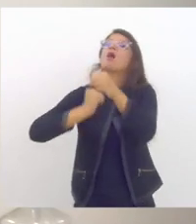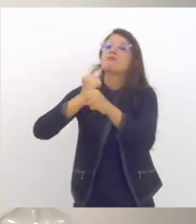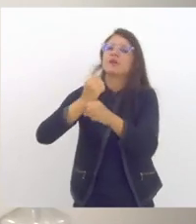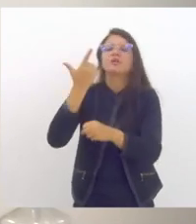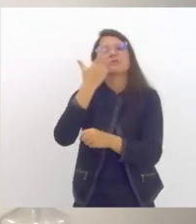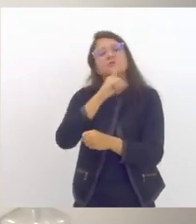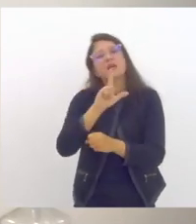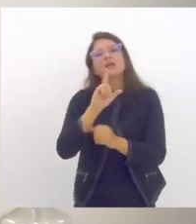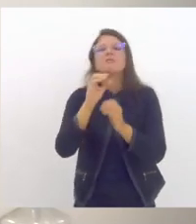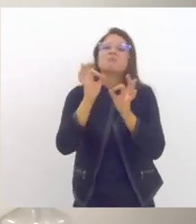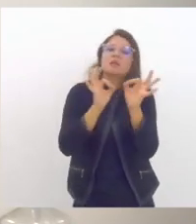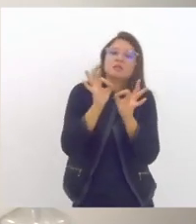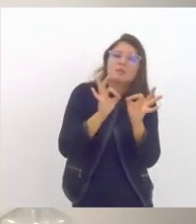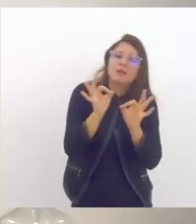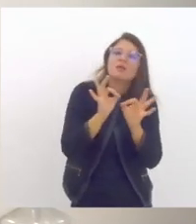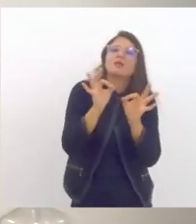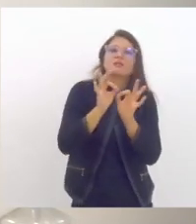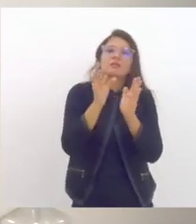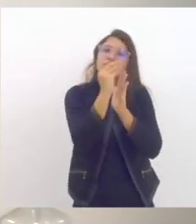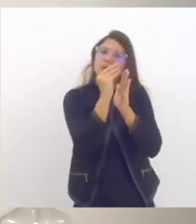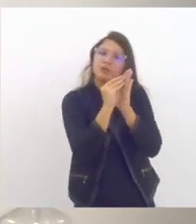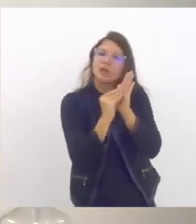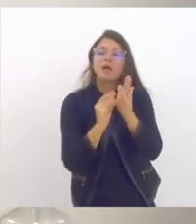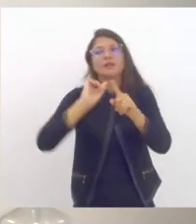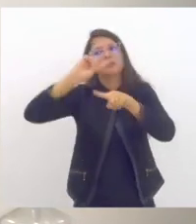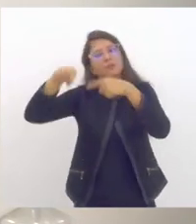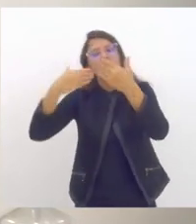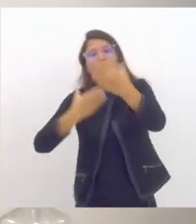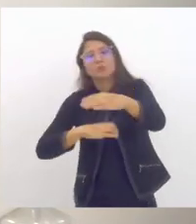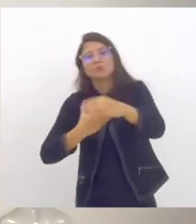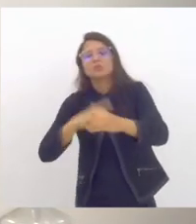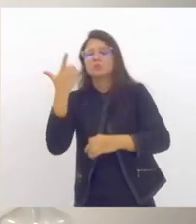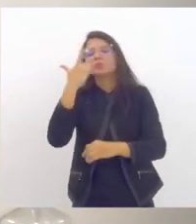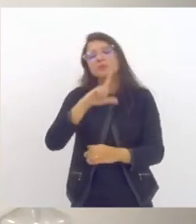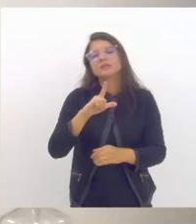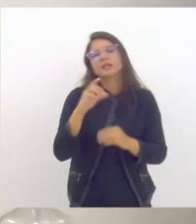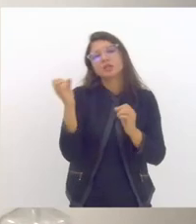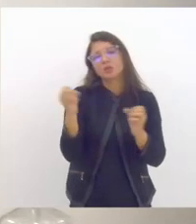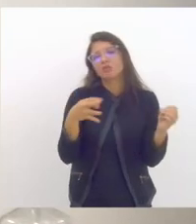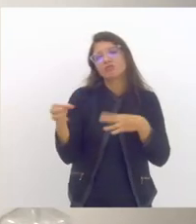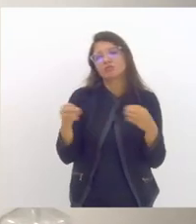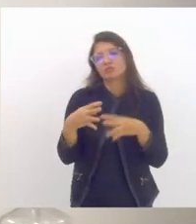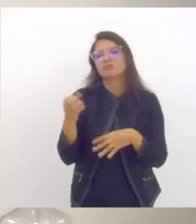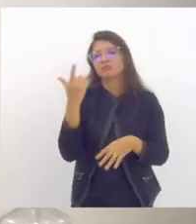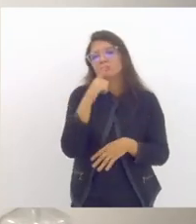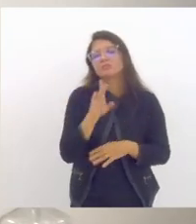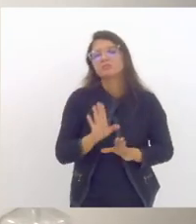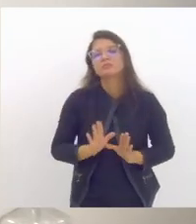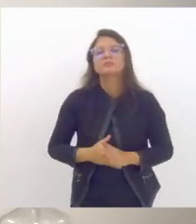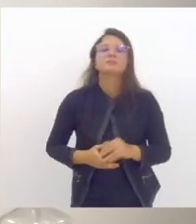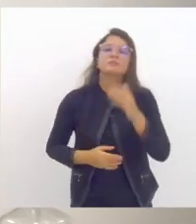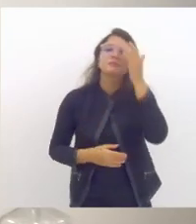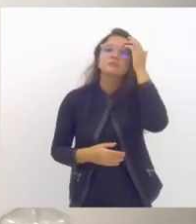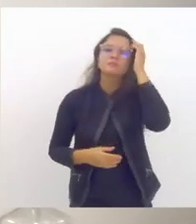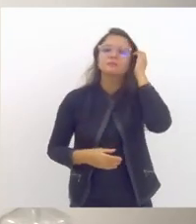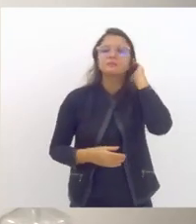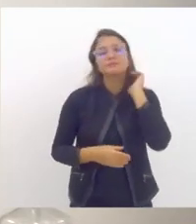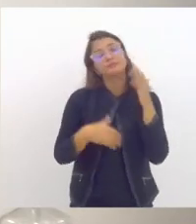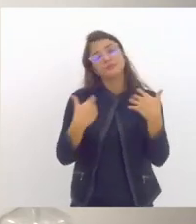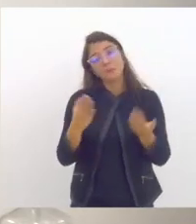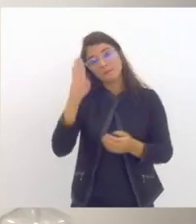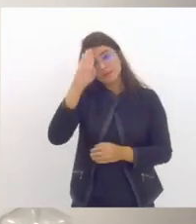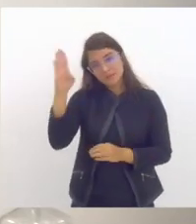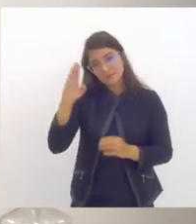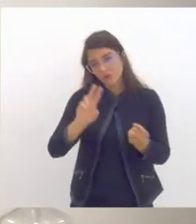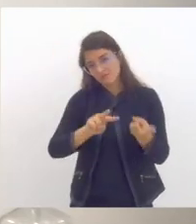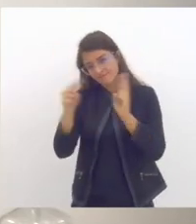planejamento do regime e a realização de novos concursos públicos então esses são os principais encaminhamentos